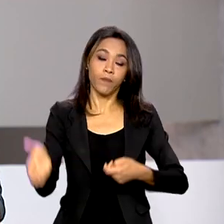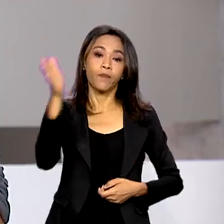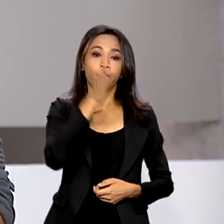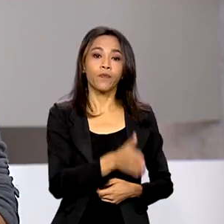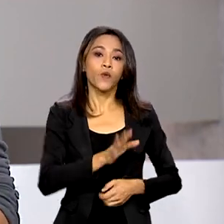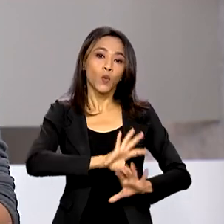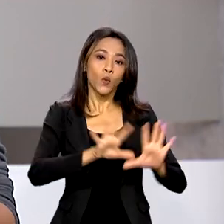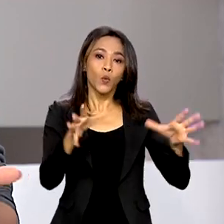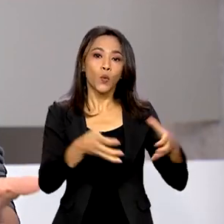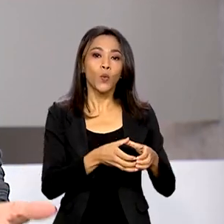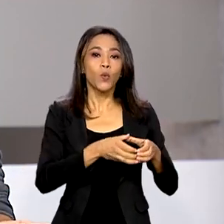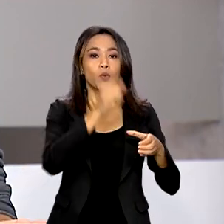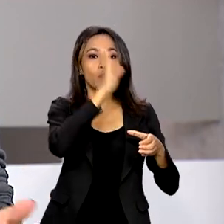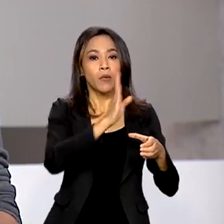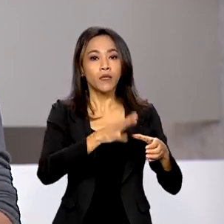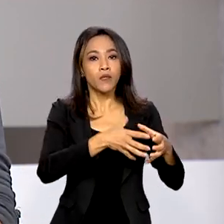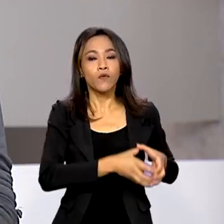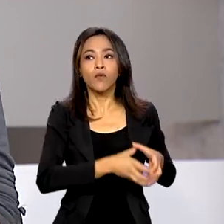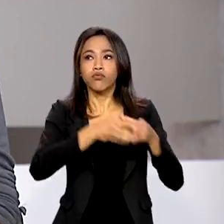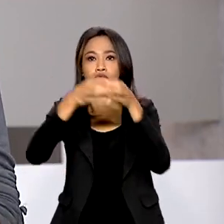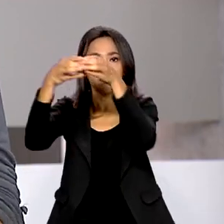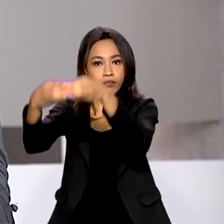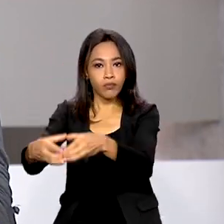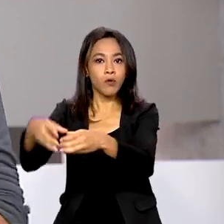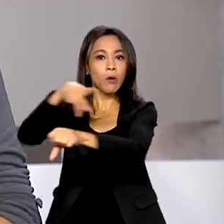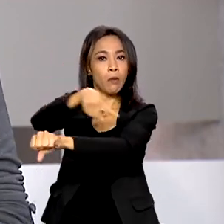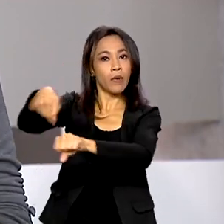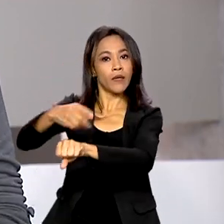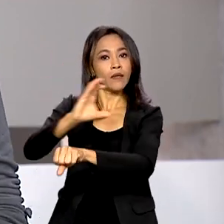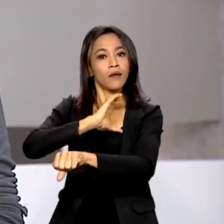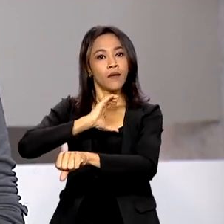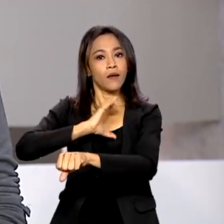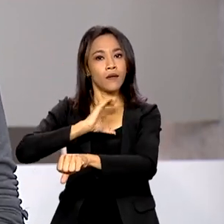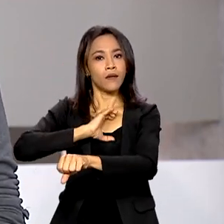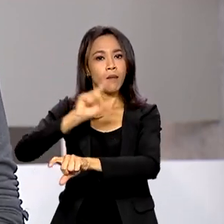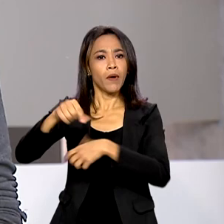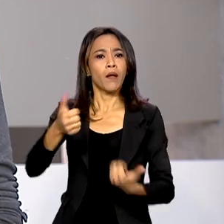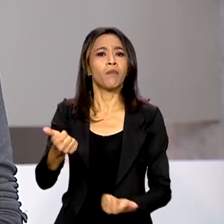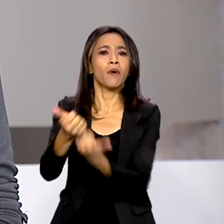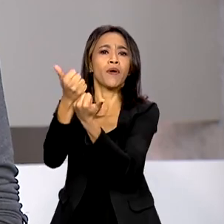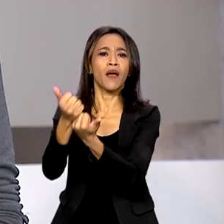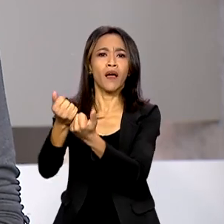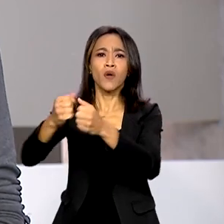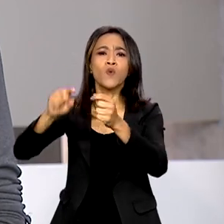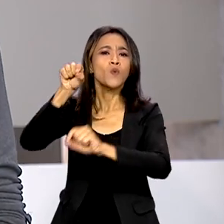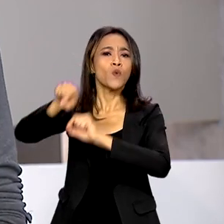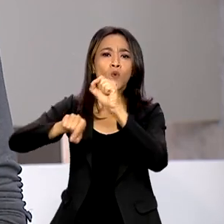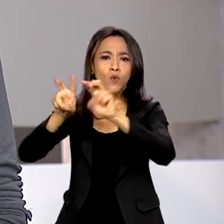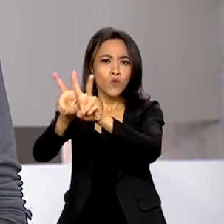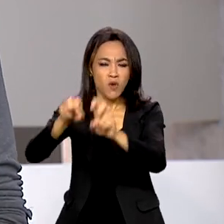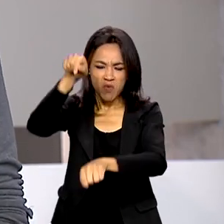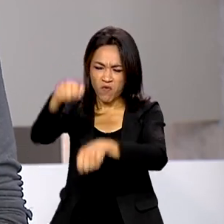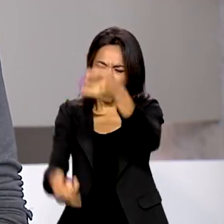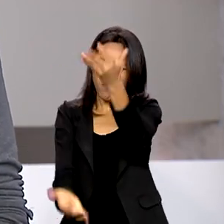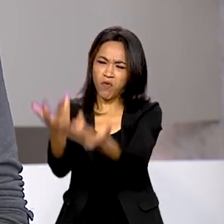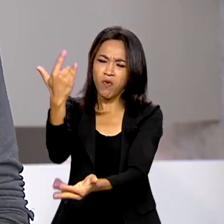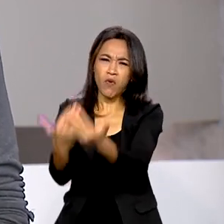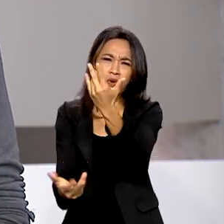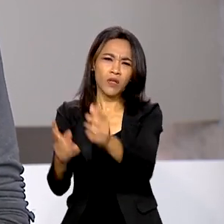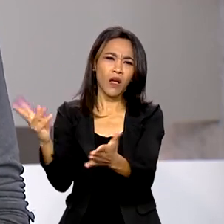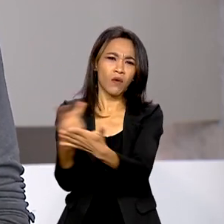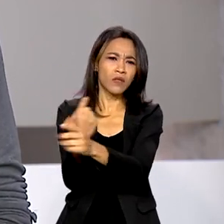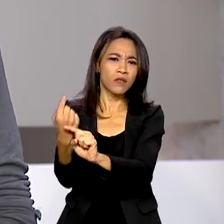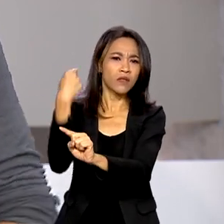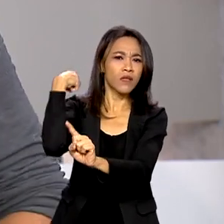brasileira foi enviada ao Canadá para apoiar no combate ao fogo que atinge as florestas do país desde março. A